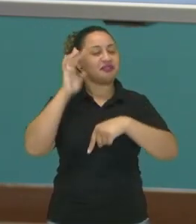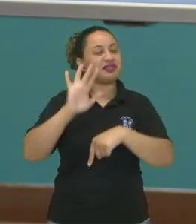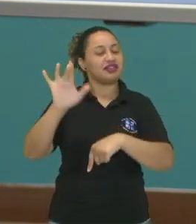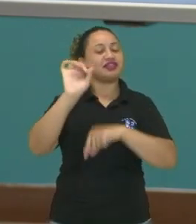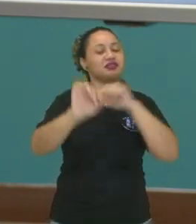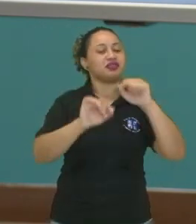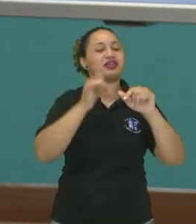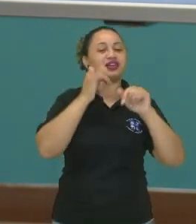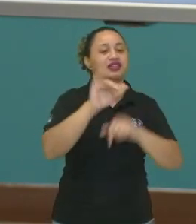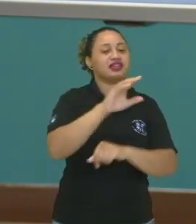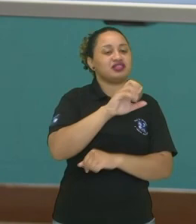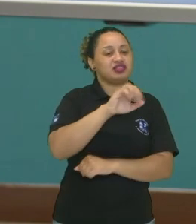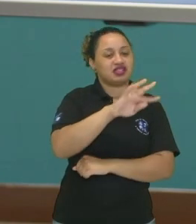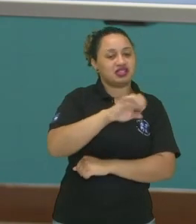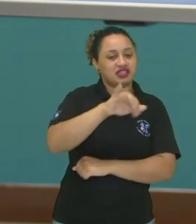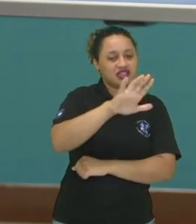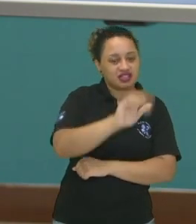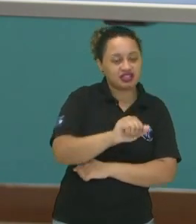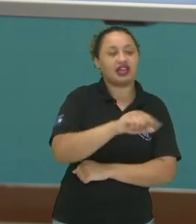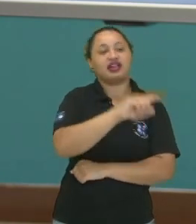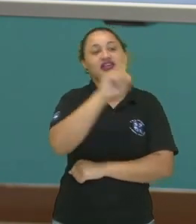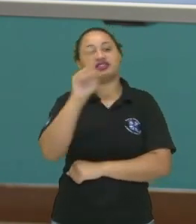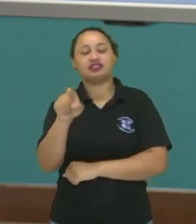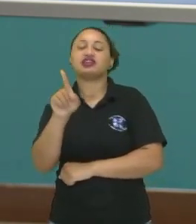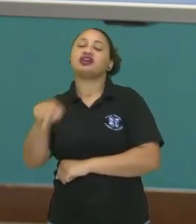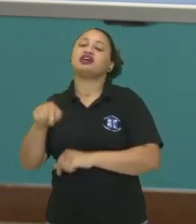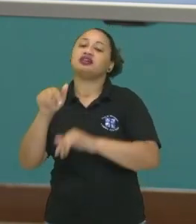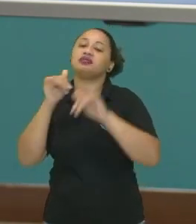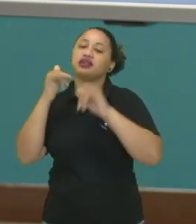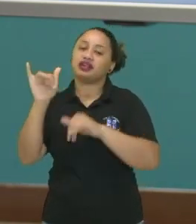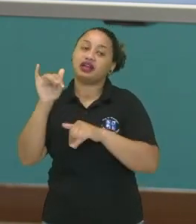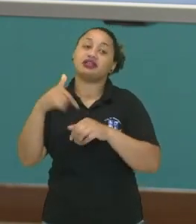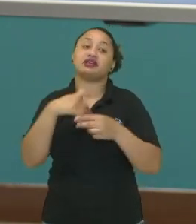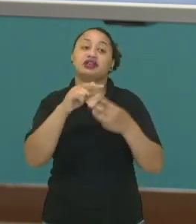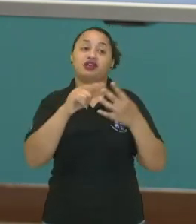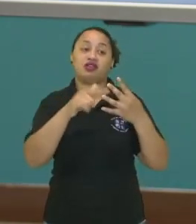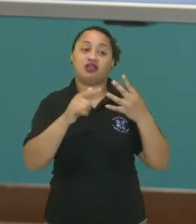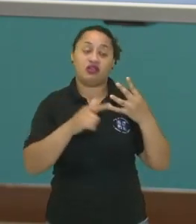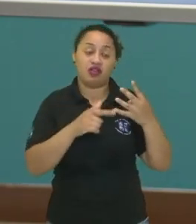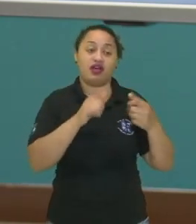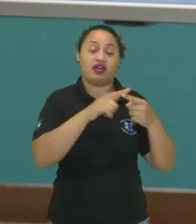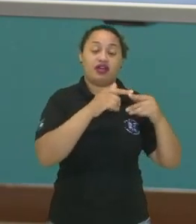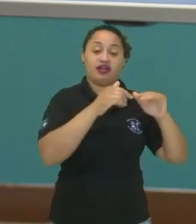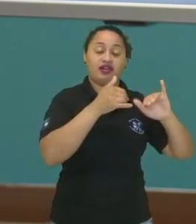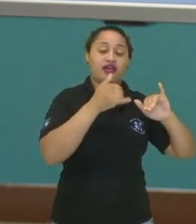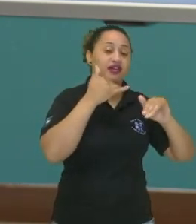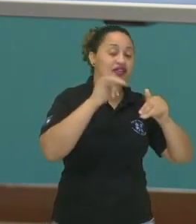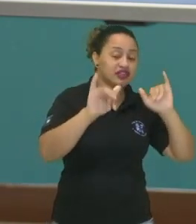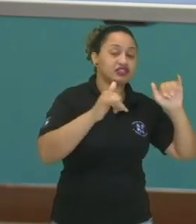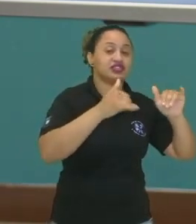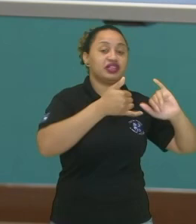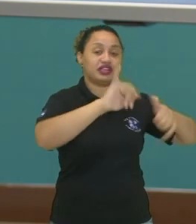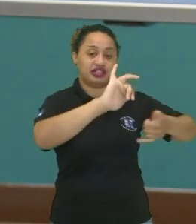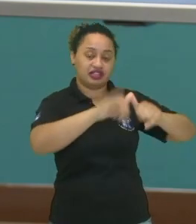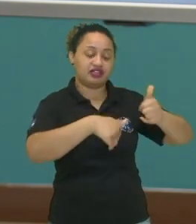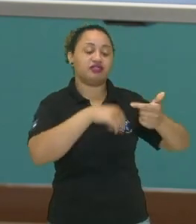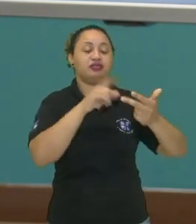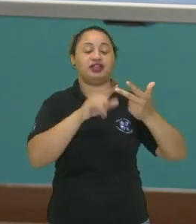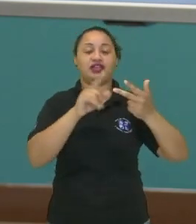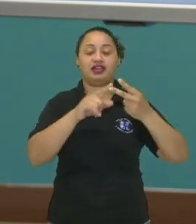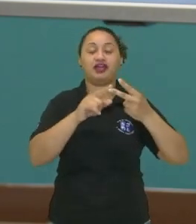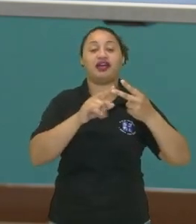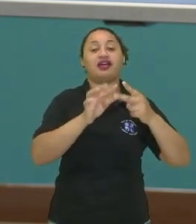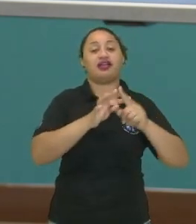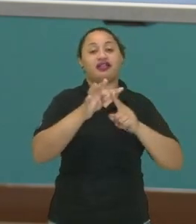presença da energia cinética. Falamos de três energias aqui. Quatro. Falamos da energia química, falamos da energia térmica,